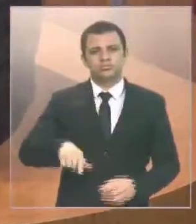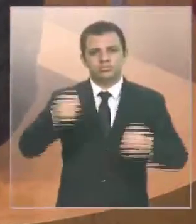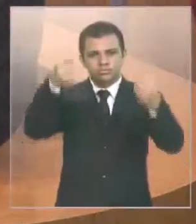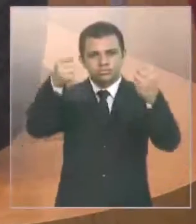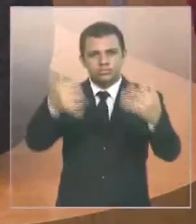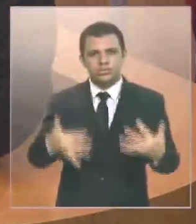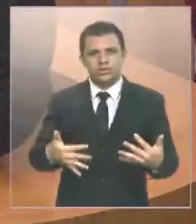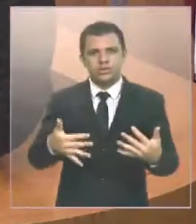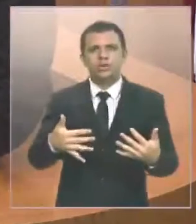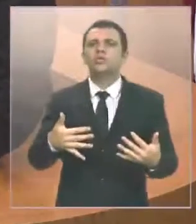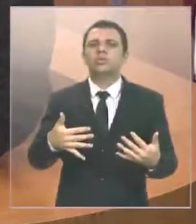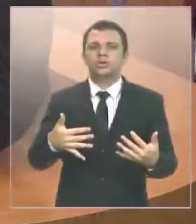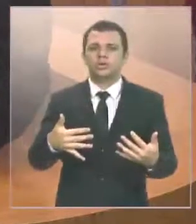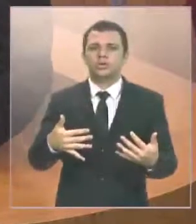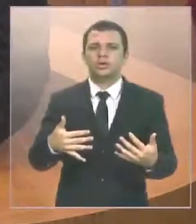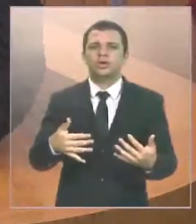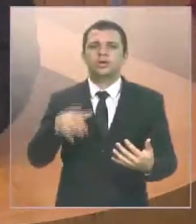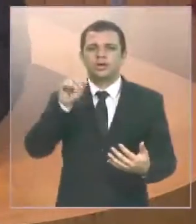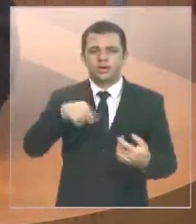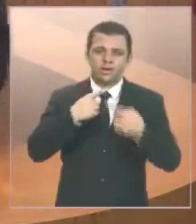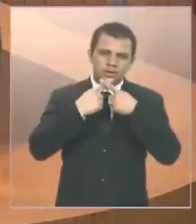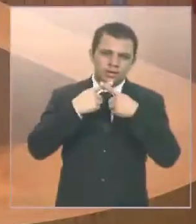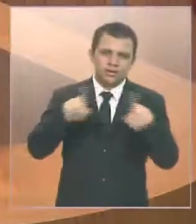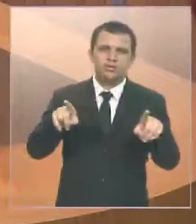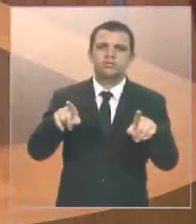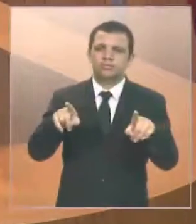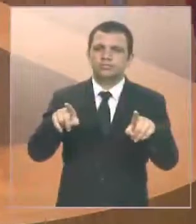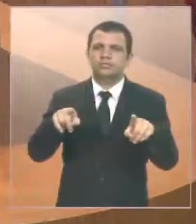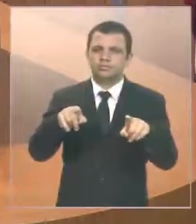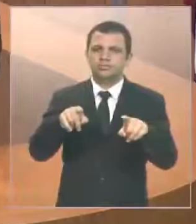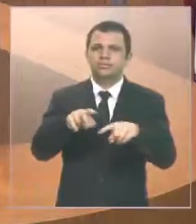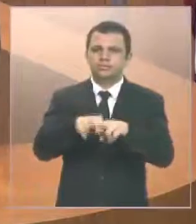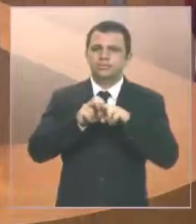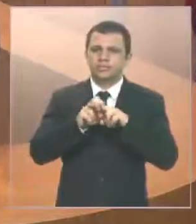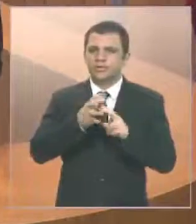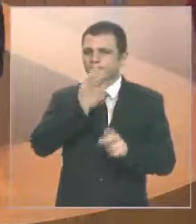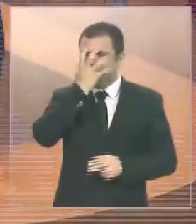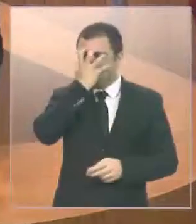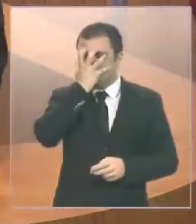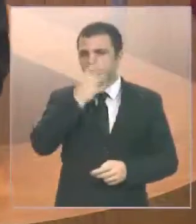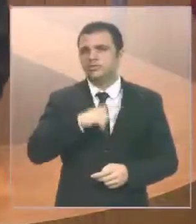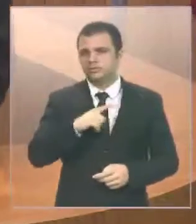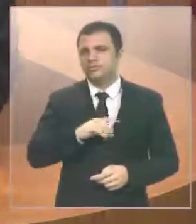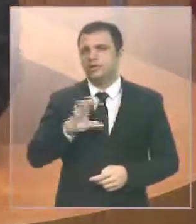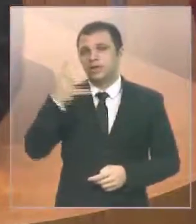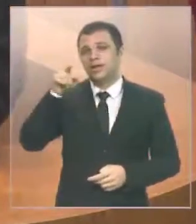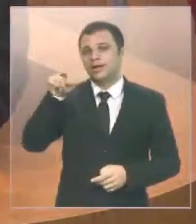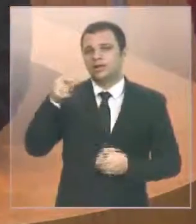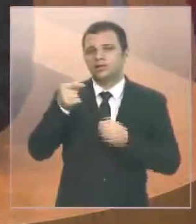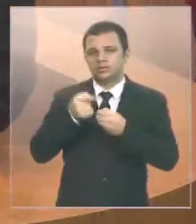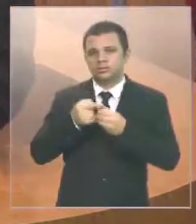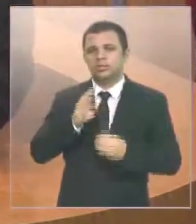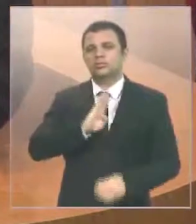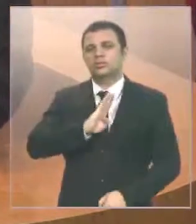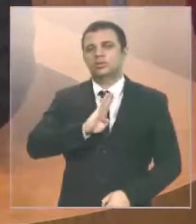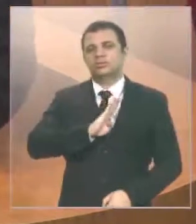uma denúncia vergonhosa que tem acontecido lá na cidade de Bacabau.